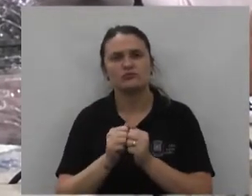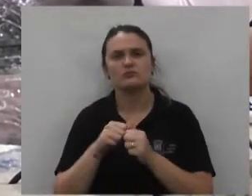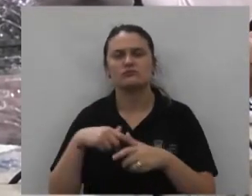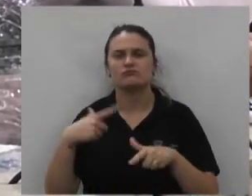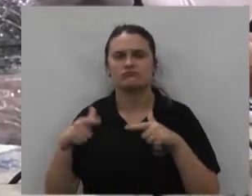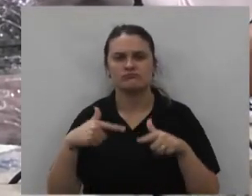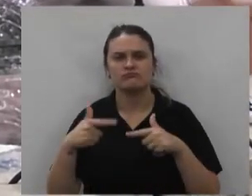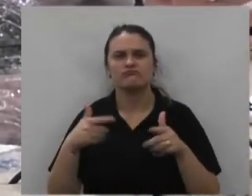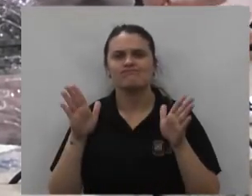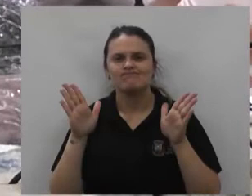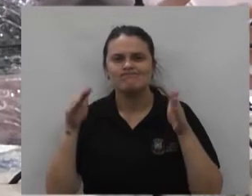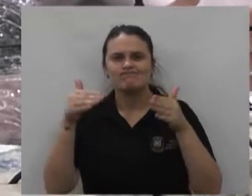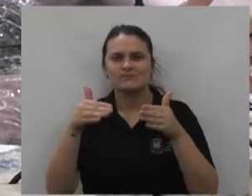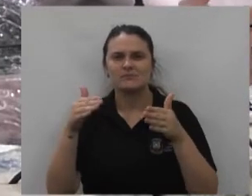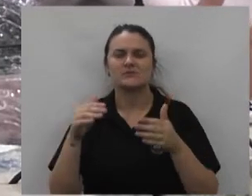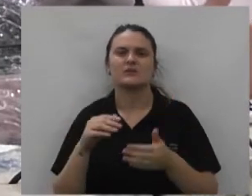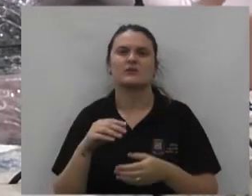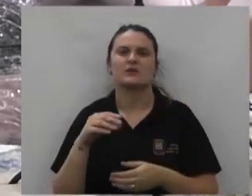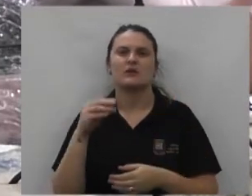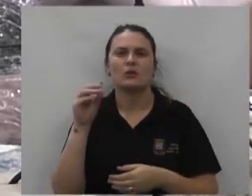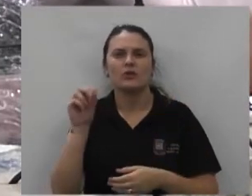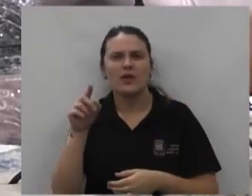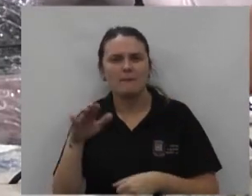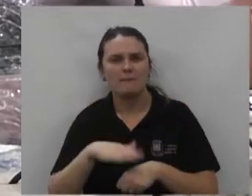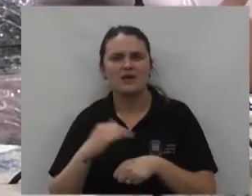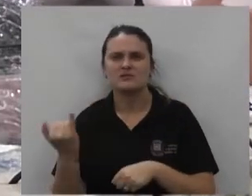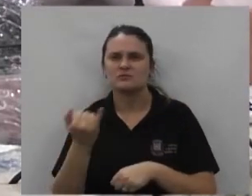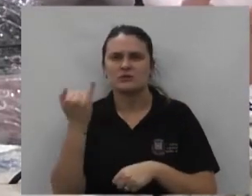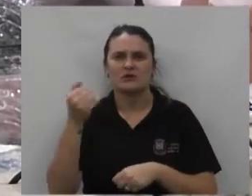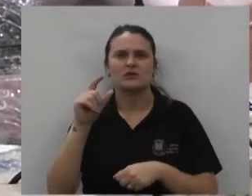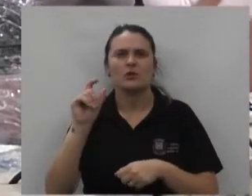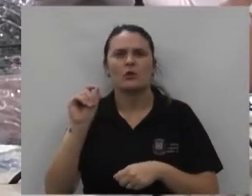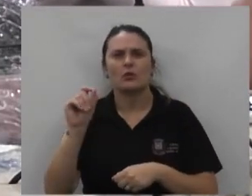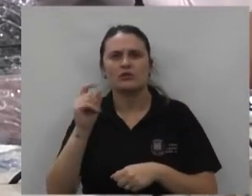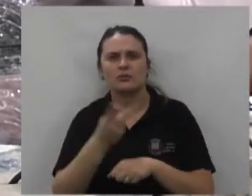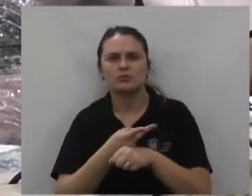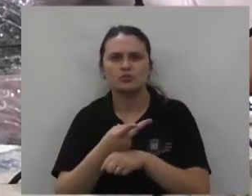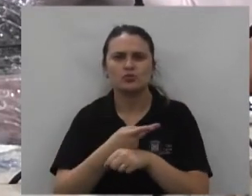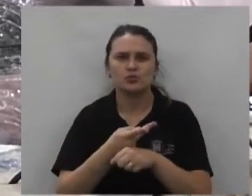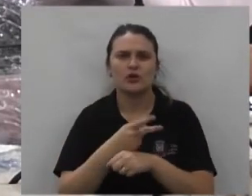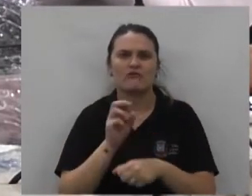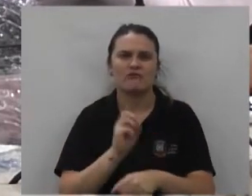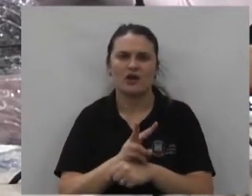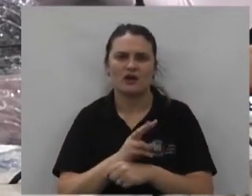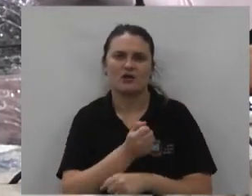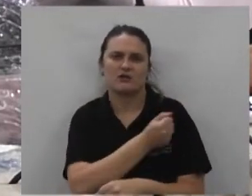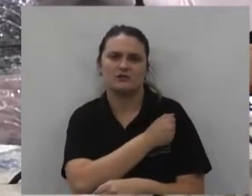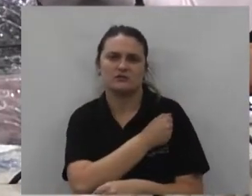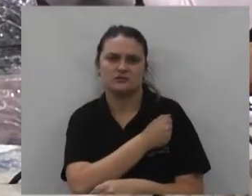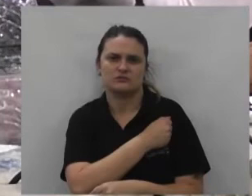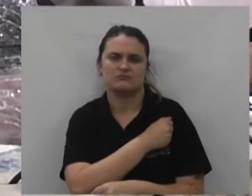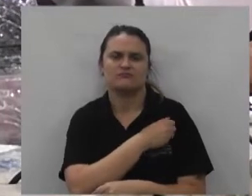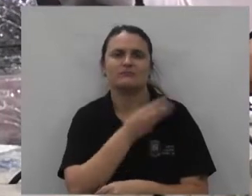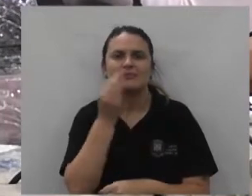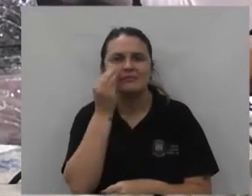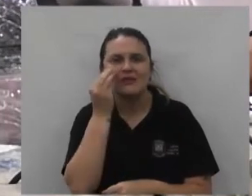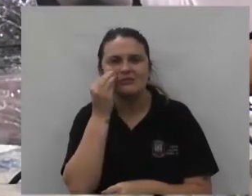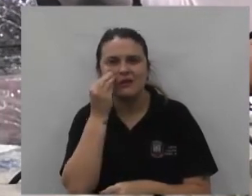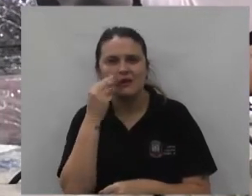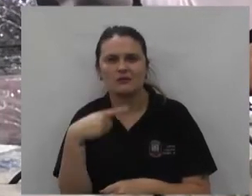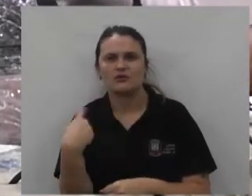muito carinho vamos tratar desse aqui fazer as partes mais essenciais onde tem mais procura por alunos pode contar